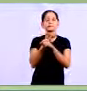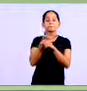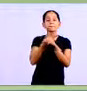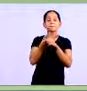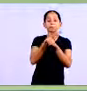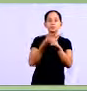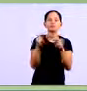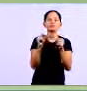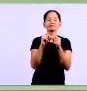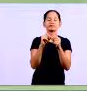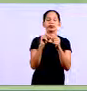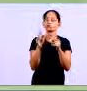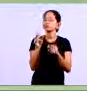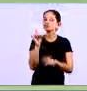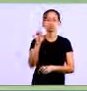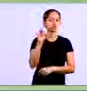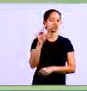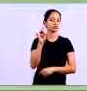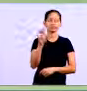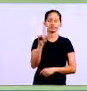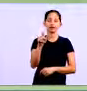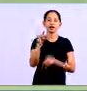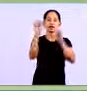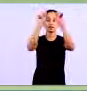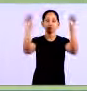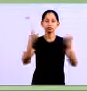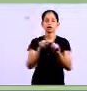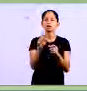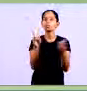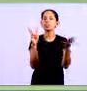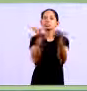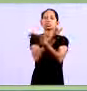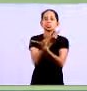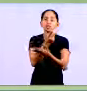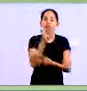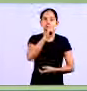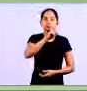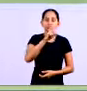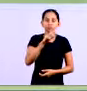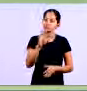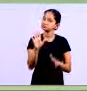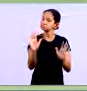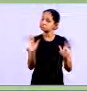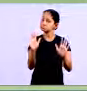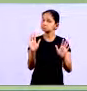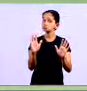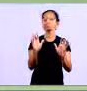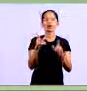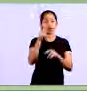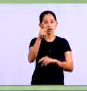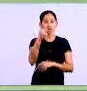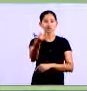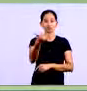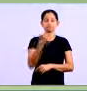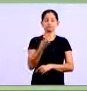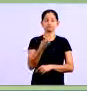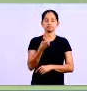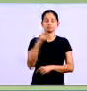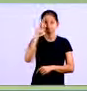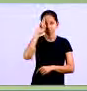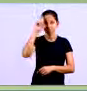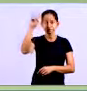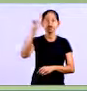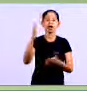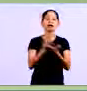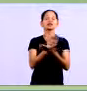ato e ele sozinho faz a conciliação e se tiver diferença ele acusa e vai lhe falar então se você tem um software que faça isso muitas empresas tem e não utiliz